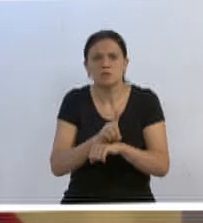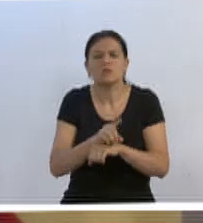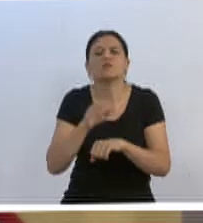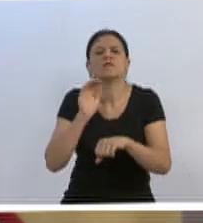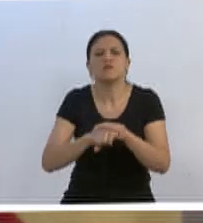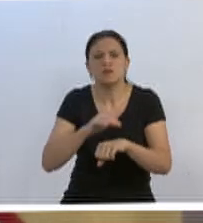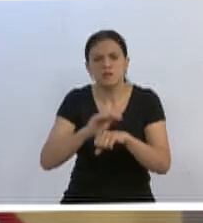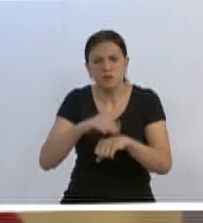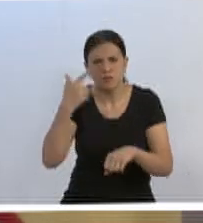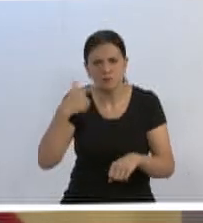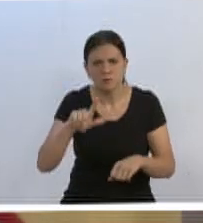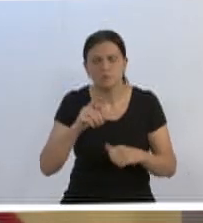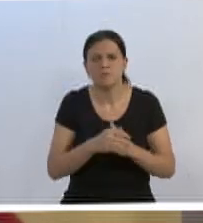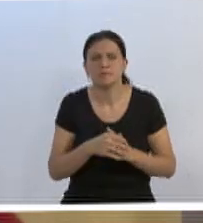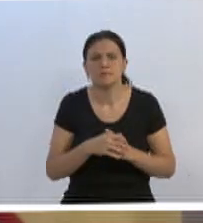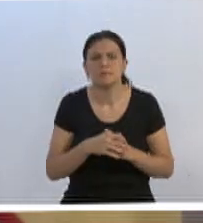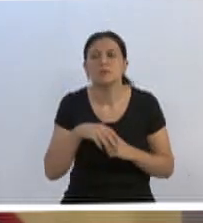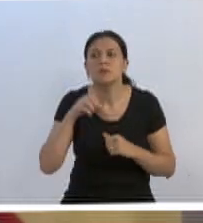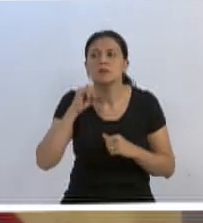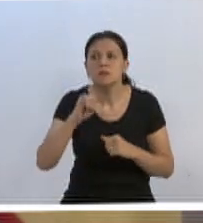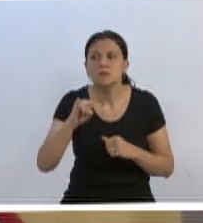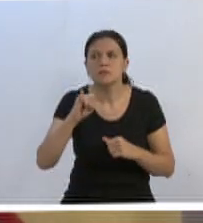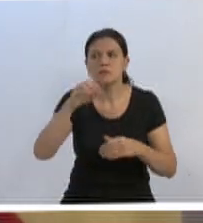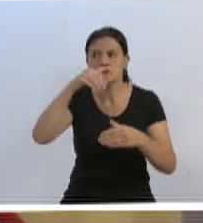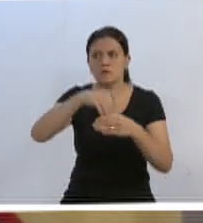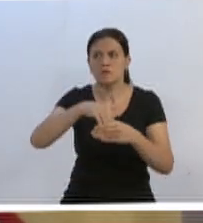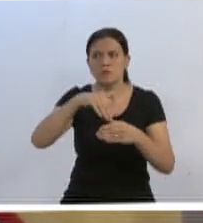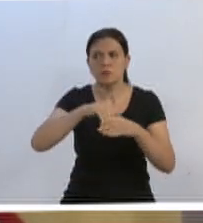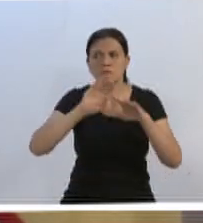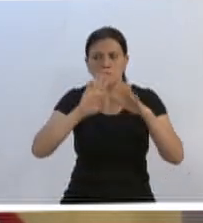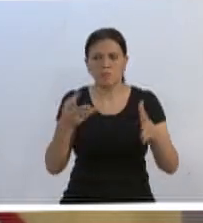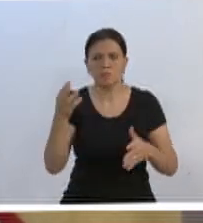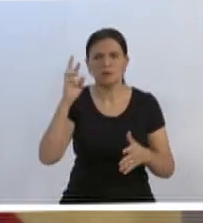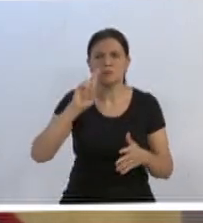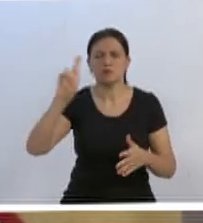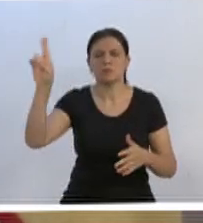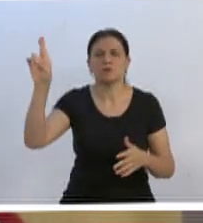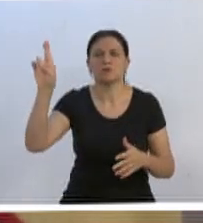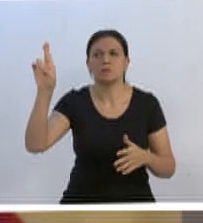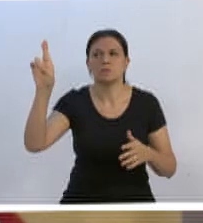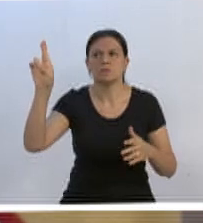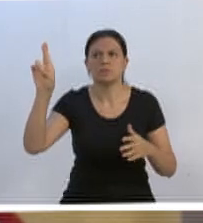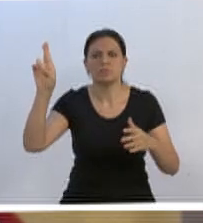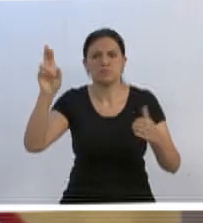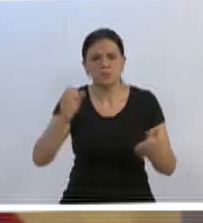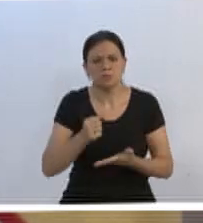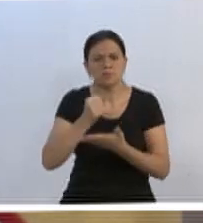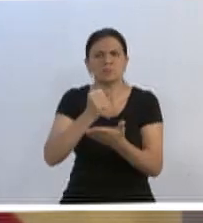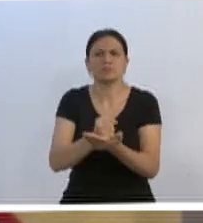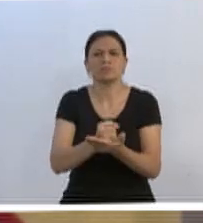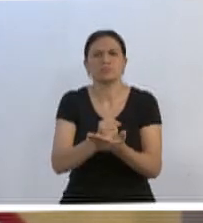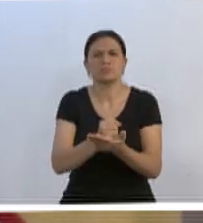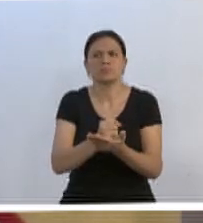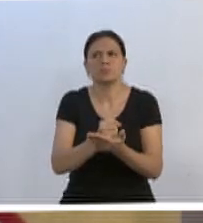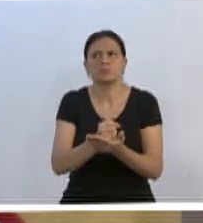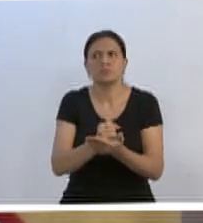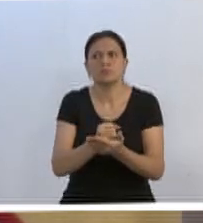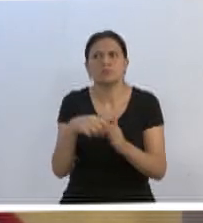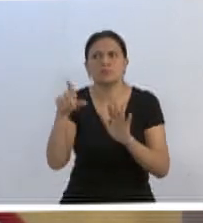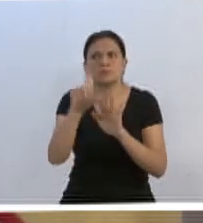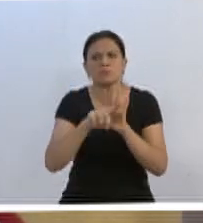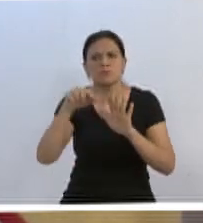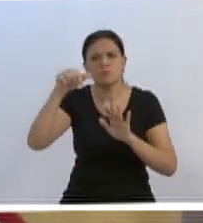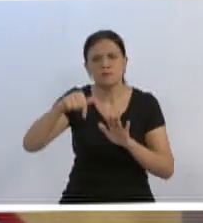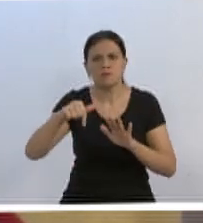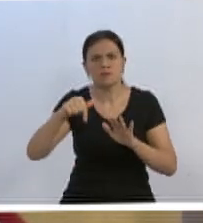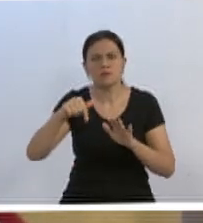faria novamente. Se tivesse a votação da mesa diretor aqui, para defender, sobretudo, a soberania desse legislativo em